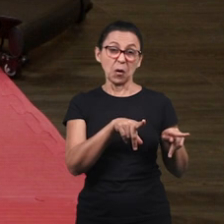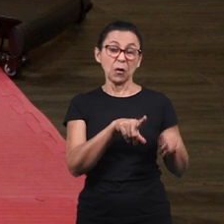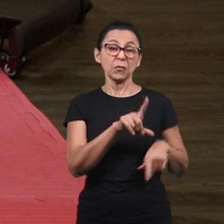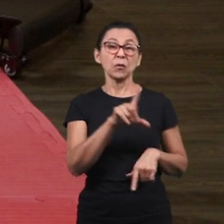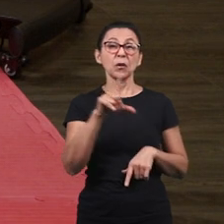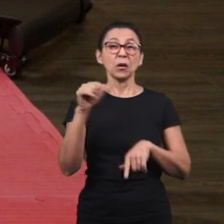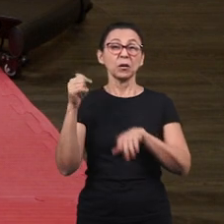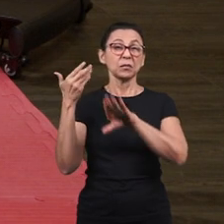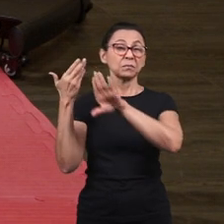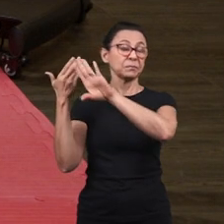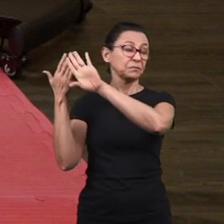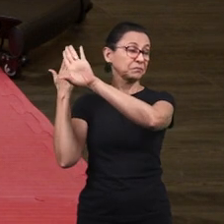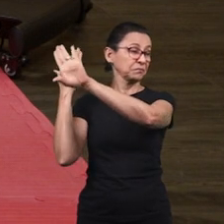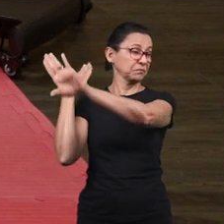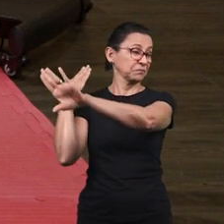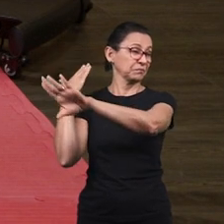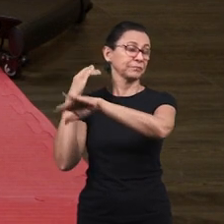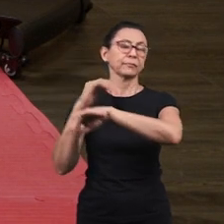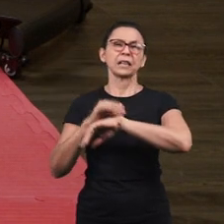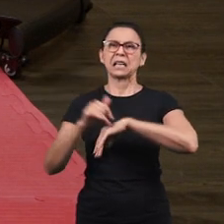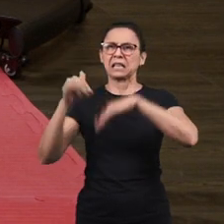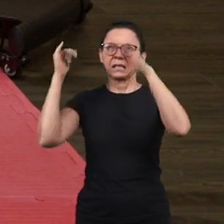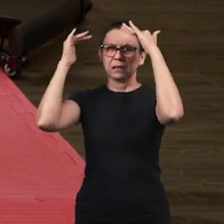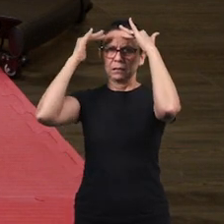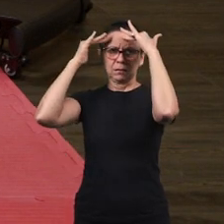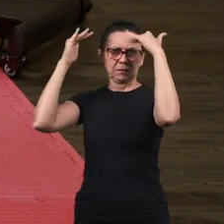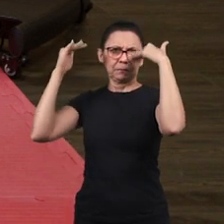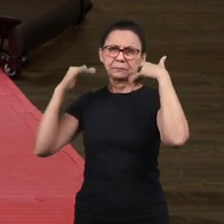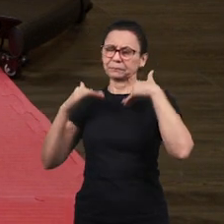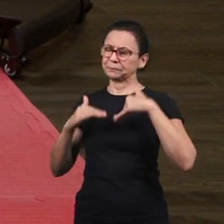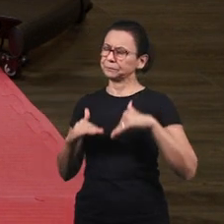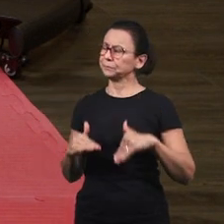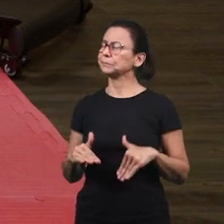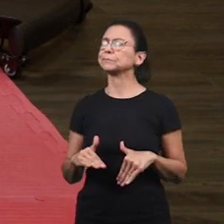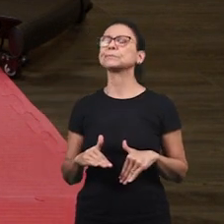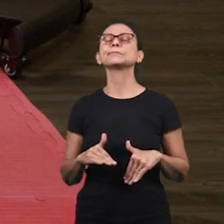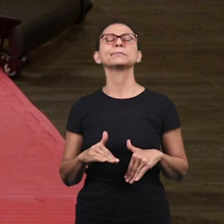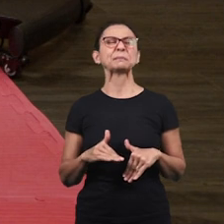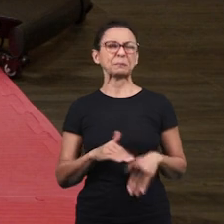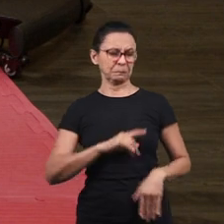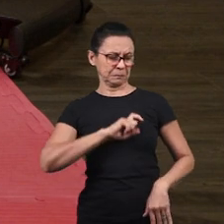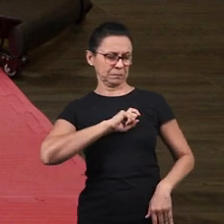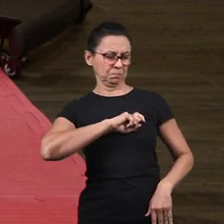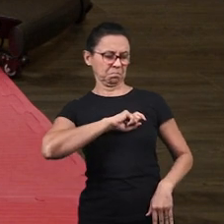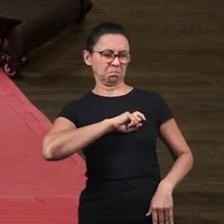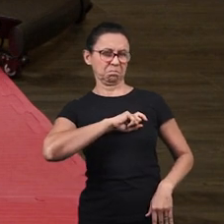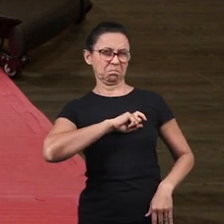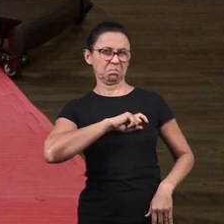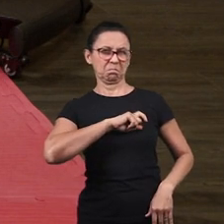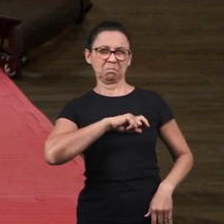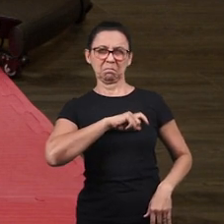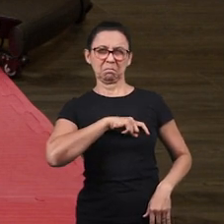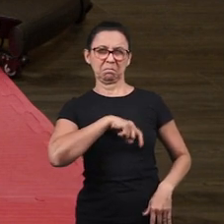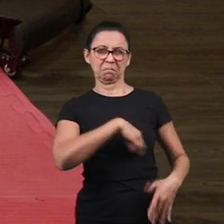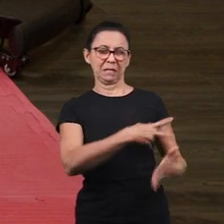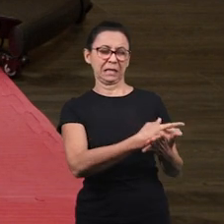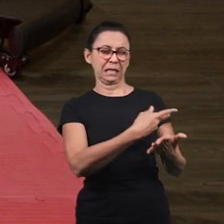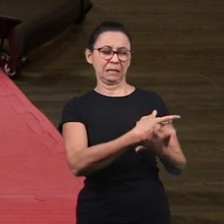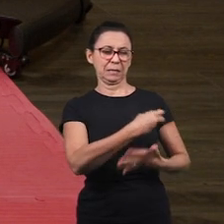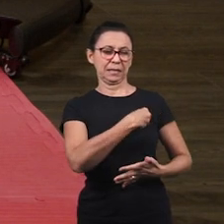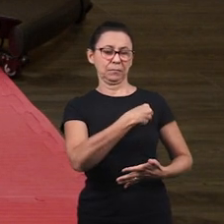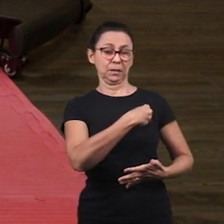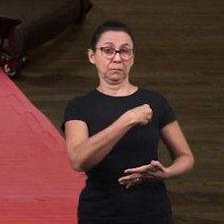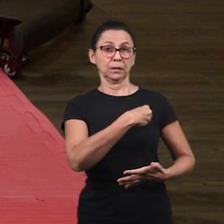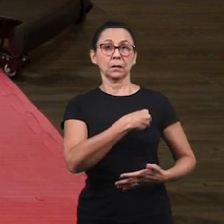Escolheram desobedecer Escolheram fazer o que era mal Fazer o que não agradava a